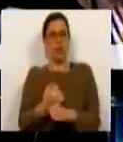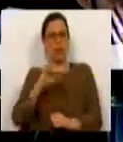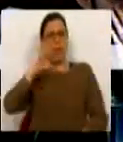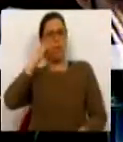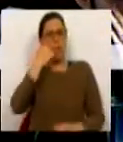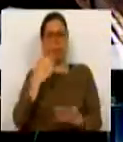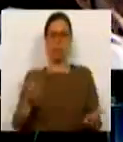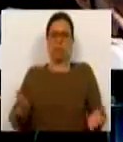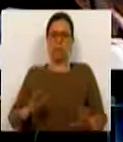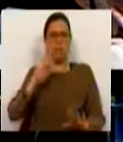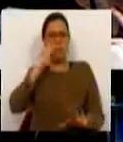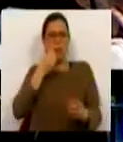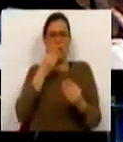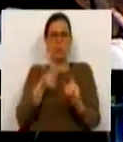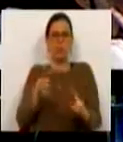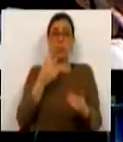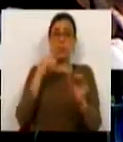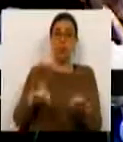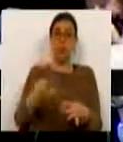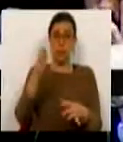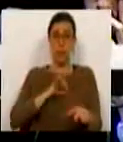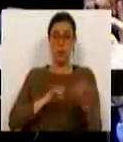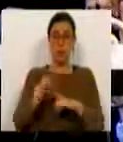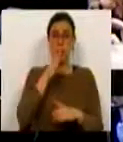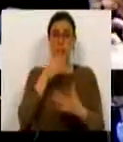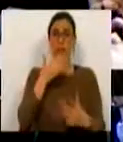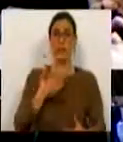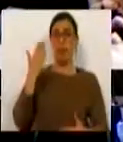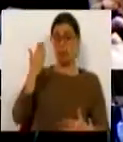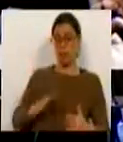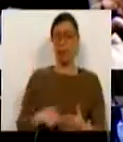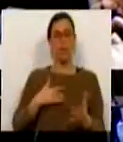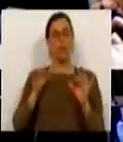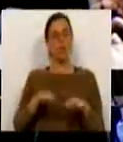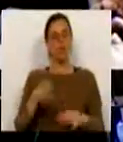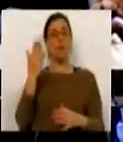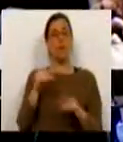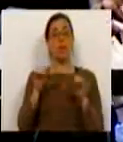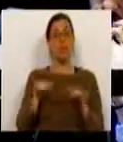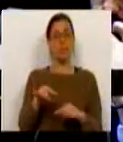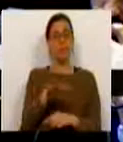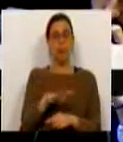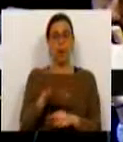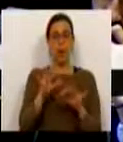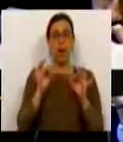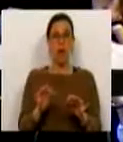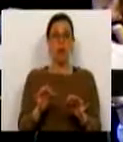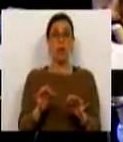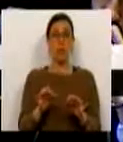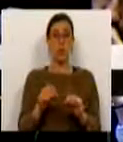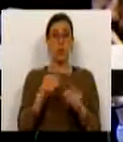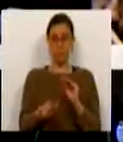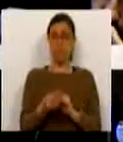prejudicados. Quero terminar, Sra. Deputada, por favor. Muito obrigada. Vou já terminar. Este é um caso de certa forma